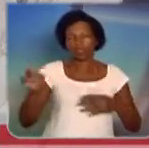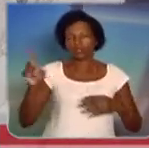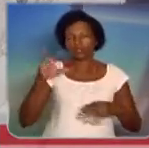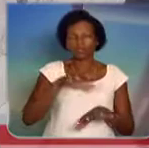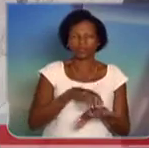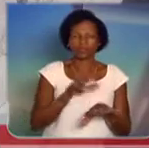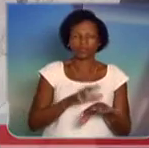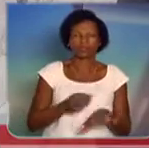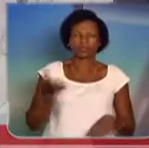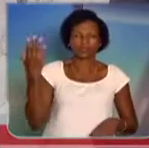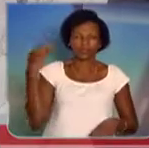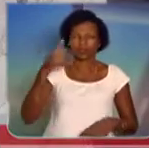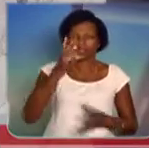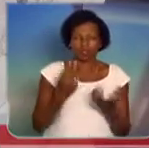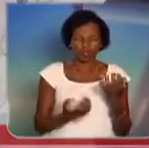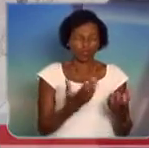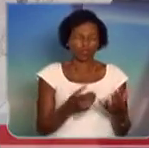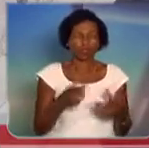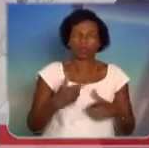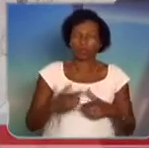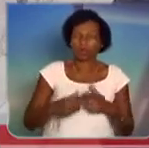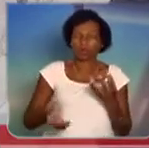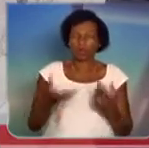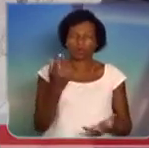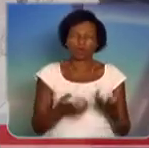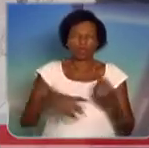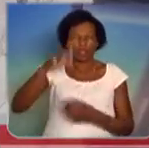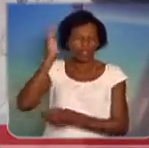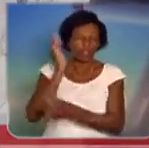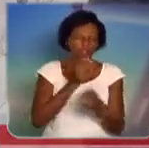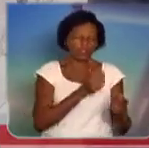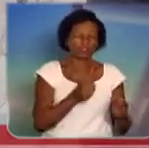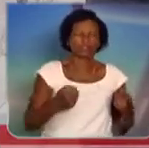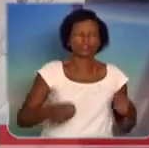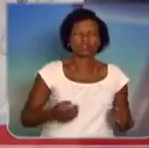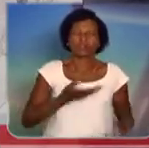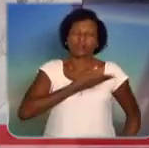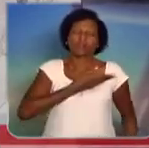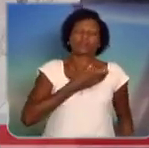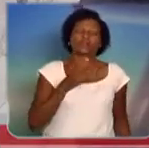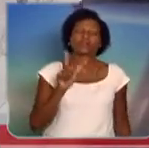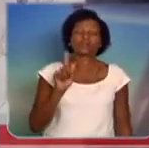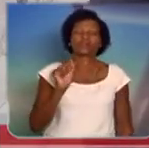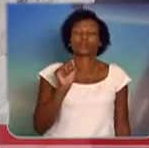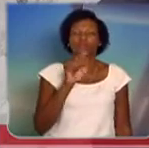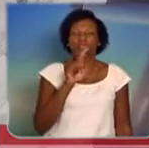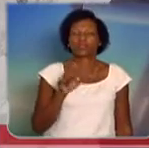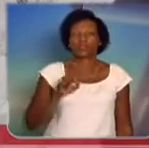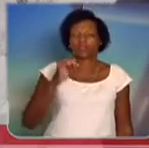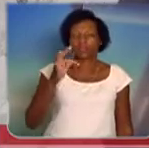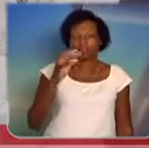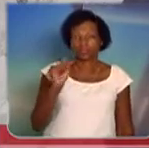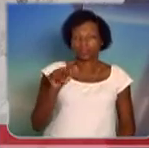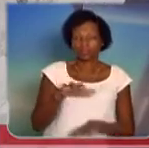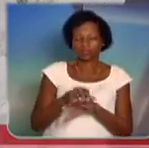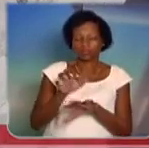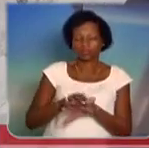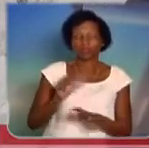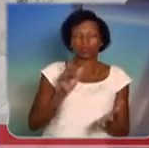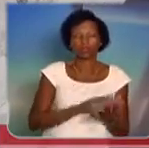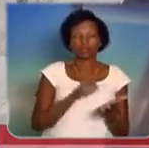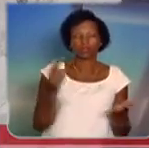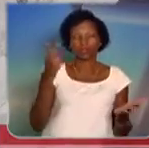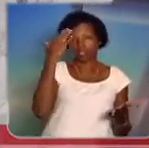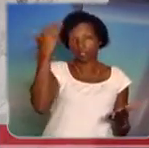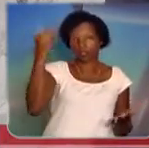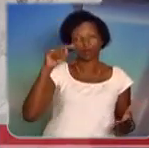até atendendo a solicitação dos amigos da Gazeta de Santo Amaro, um jornal muito conhecido na região, um jornal de bairro muito famoso, a Gazeta de